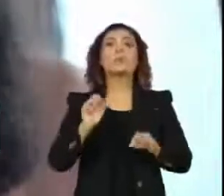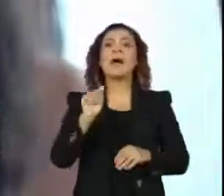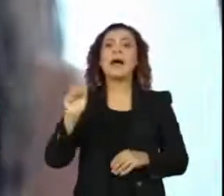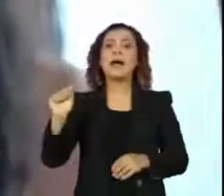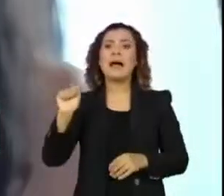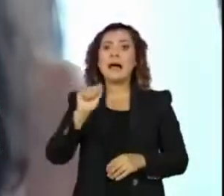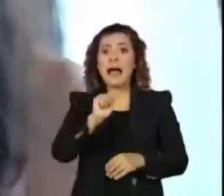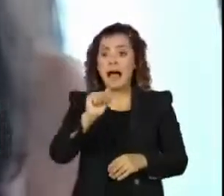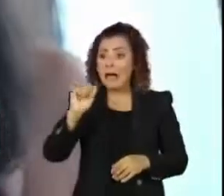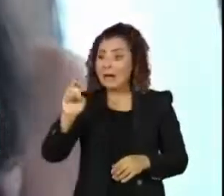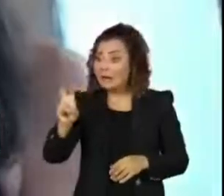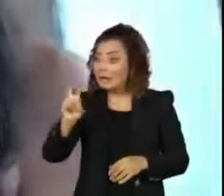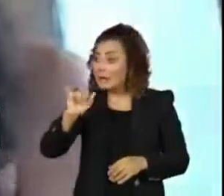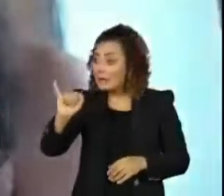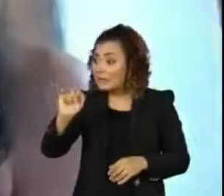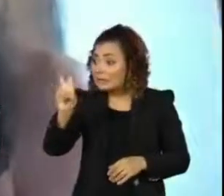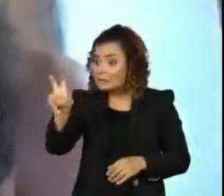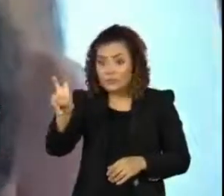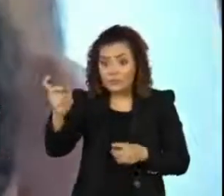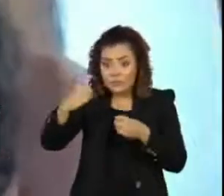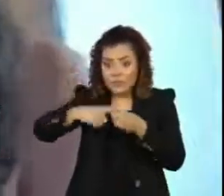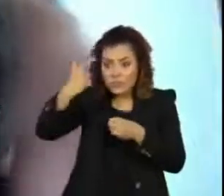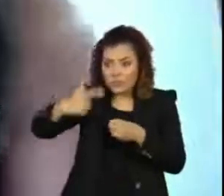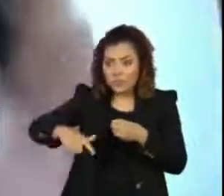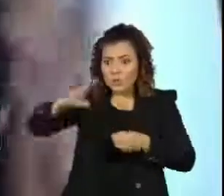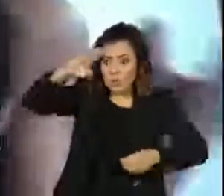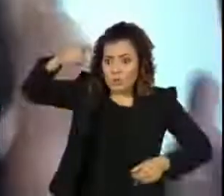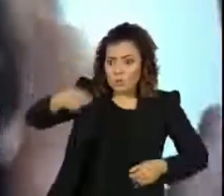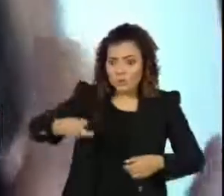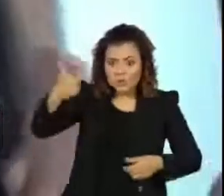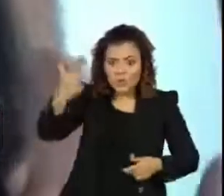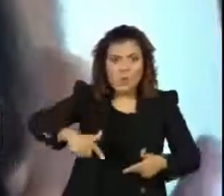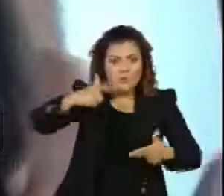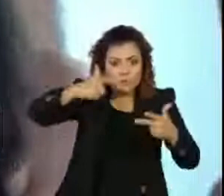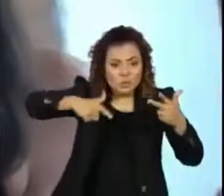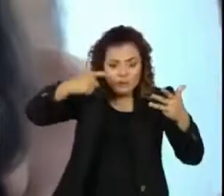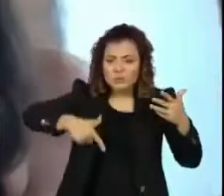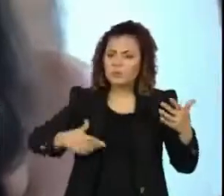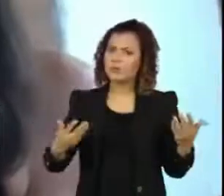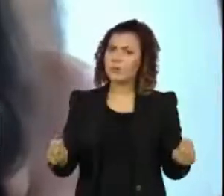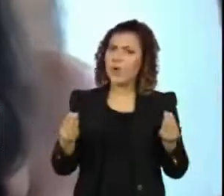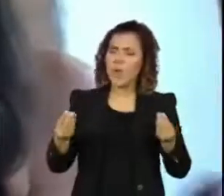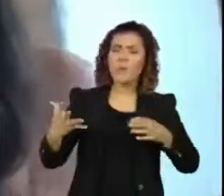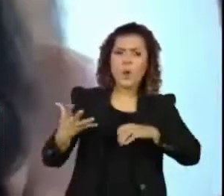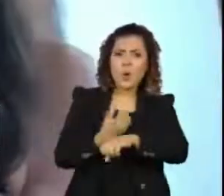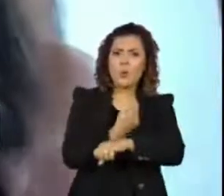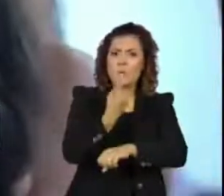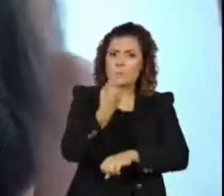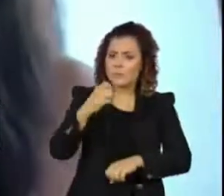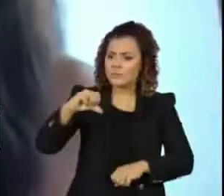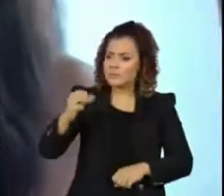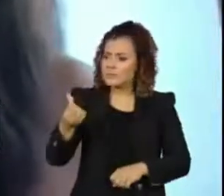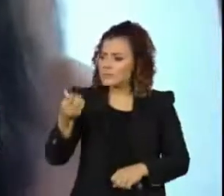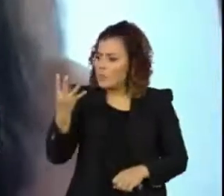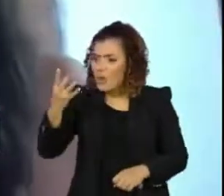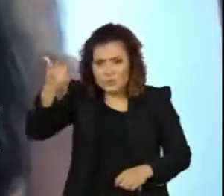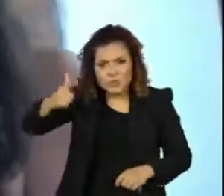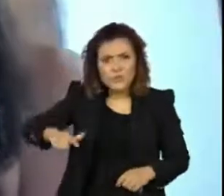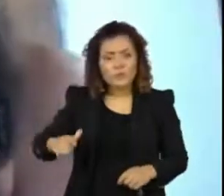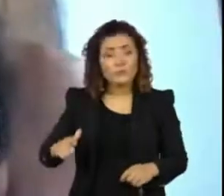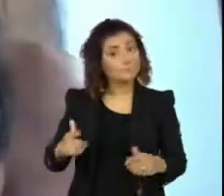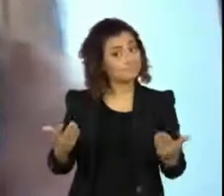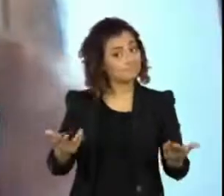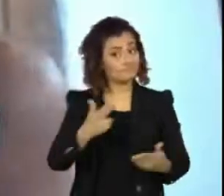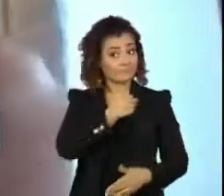AI-5 o tempo todo, que fala em estado de sítio e que quer elevar o golpe de 64. Esse governo tem